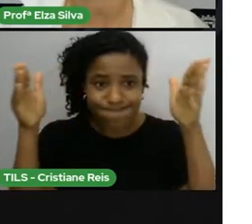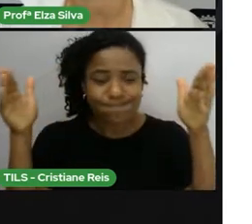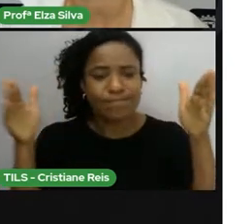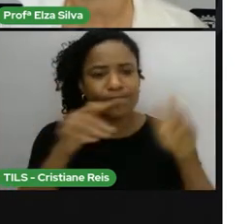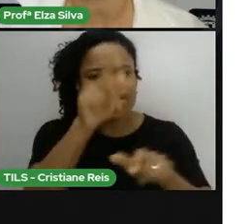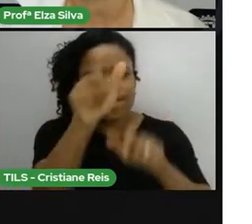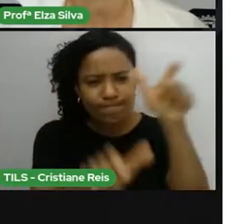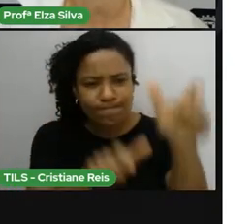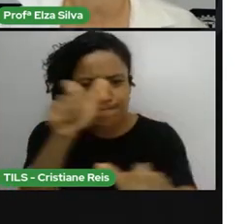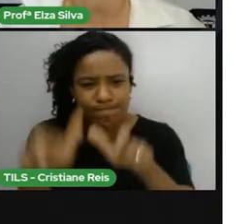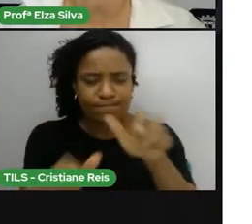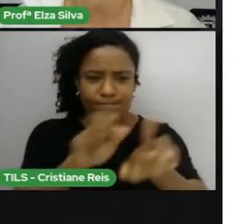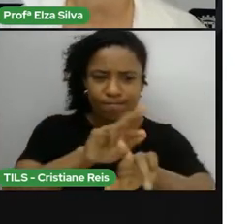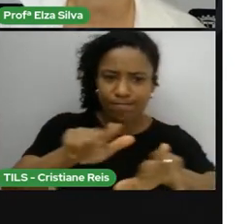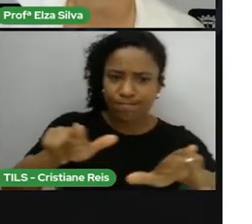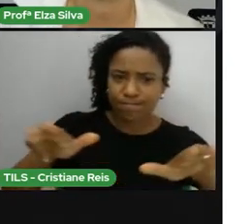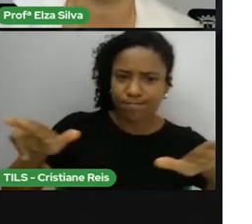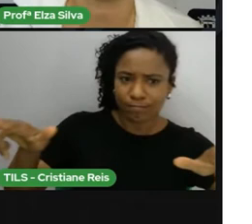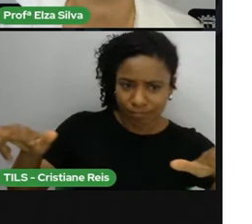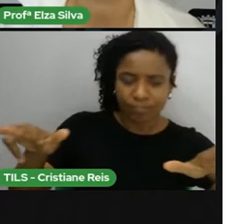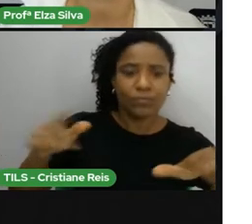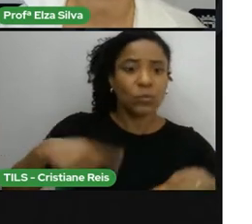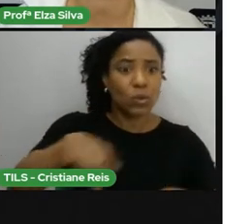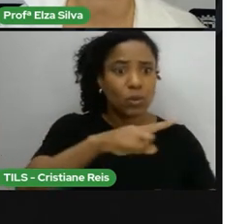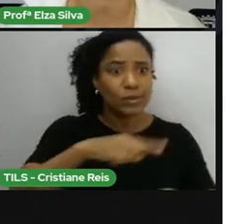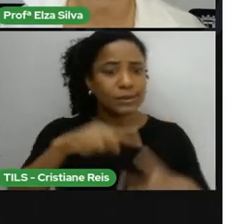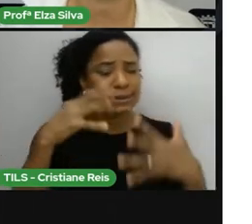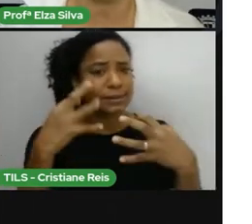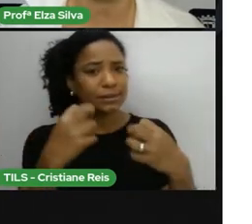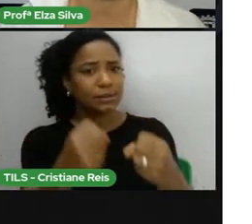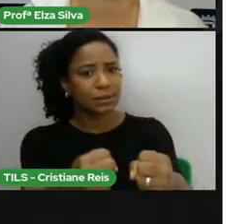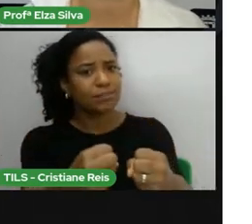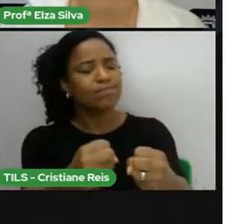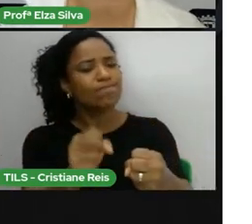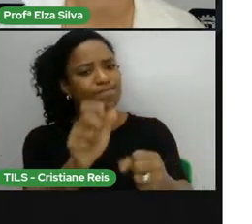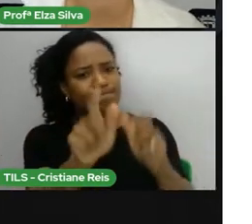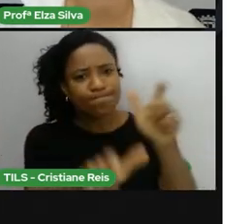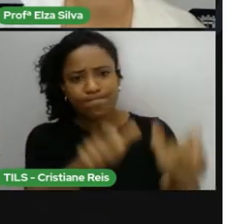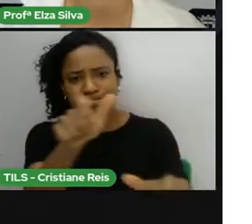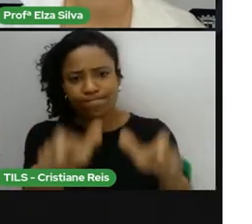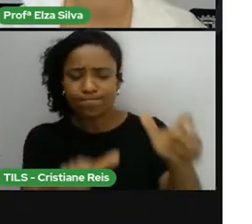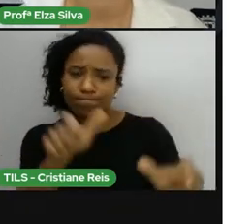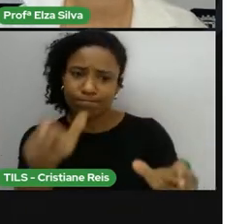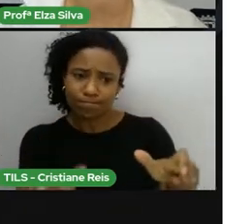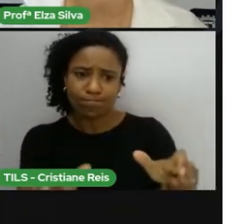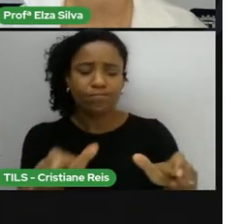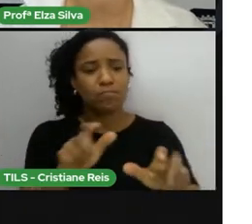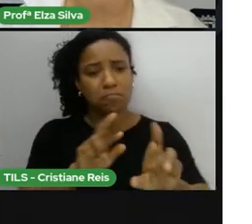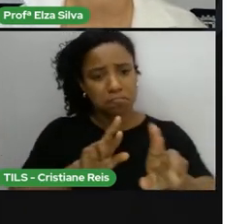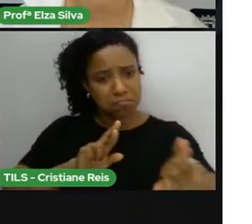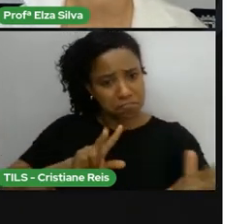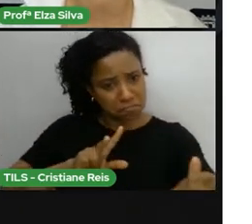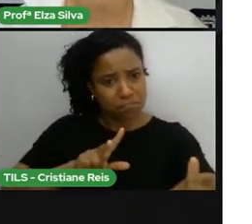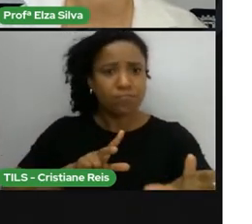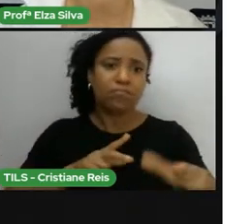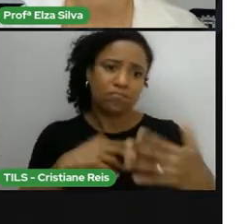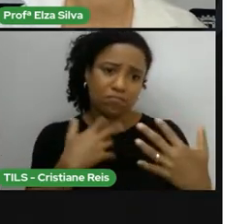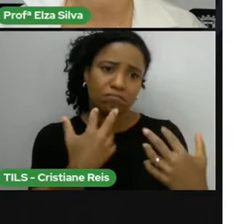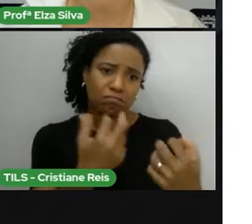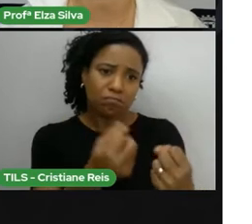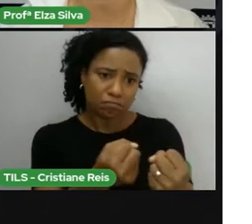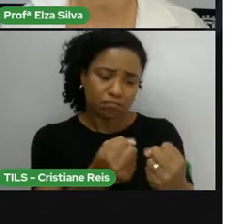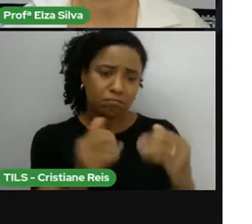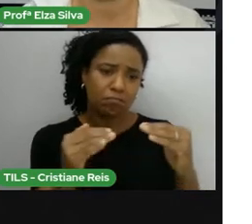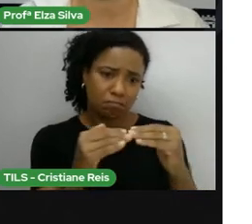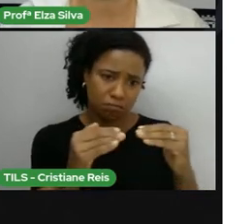a diferença porque ela é natural, ela é inerente ao ser humano. Outra atitude que devemos também